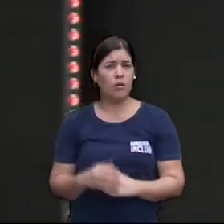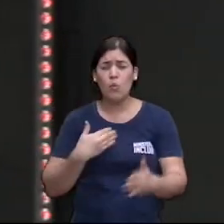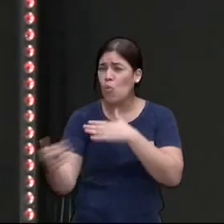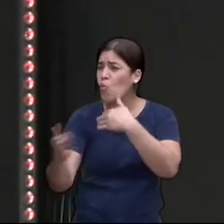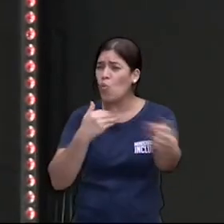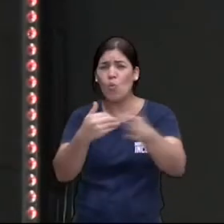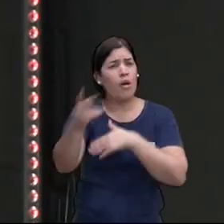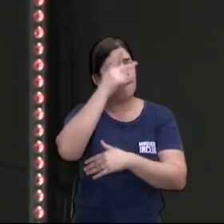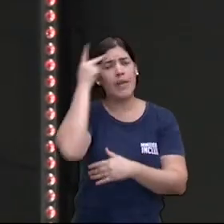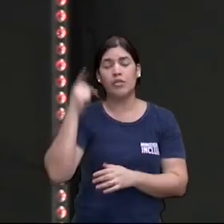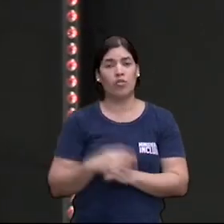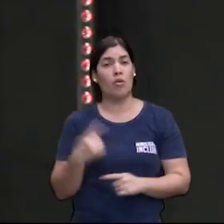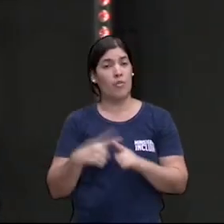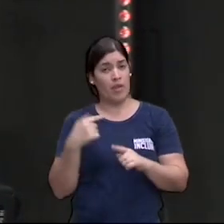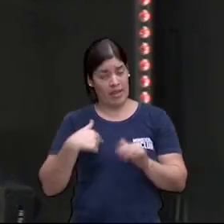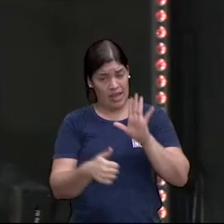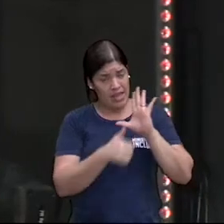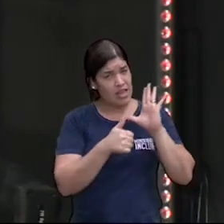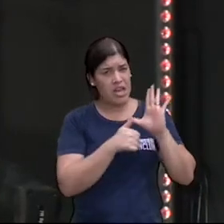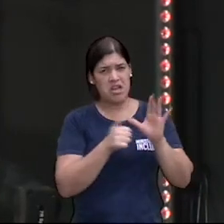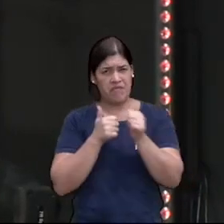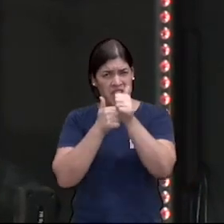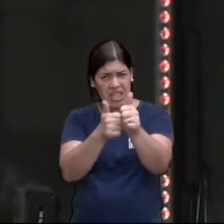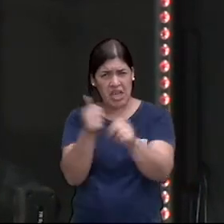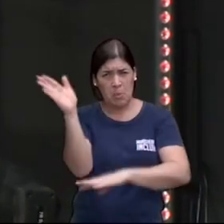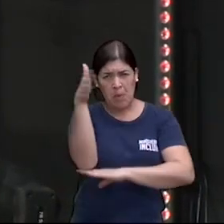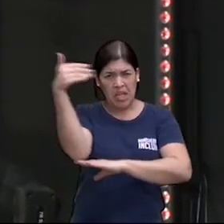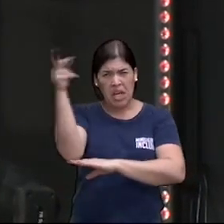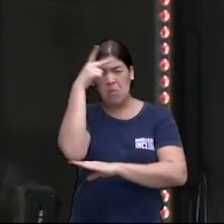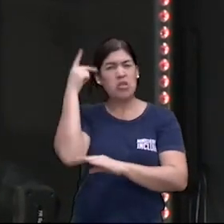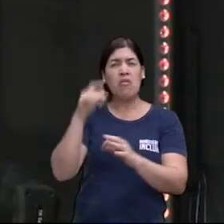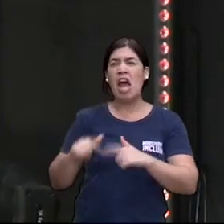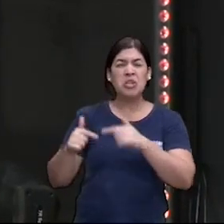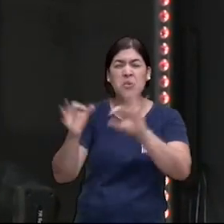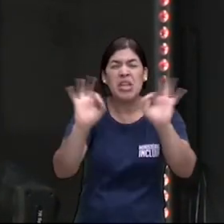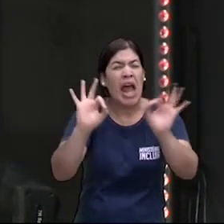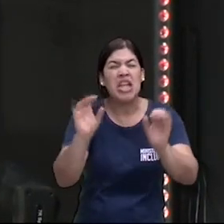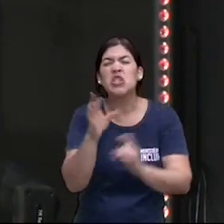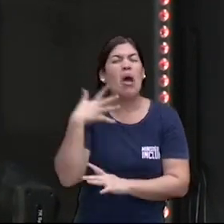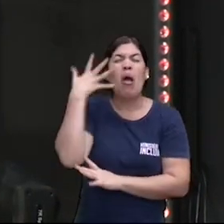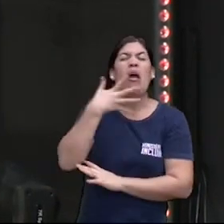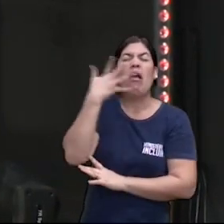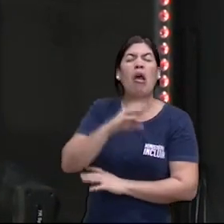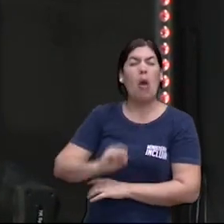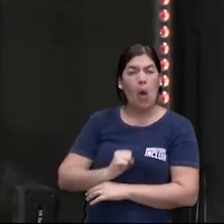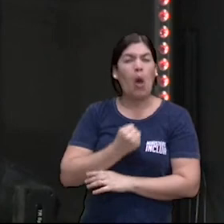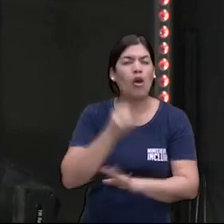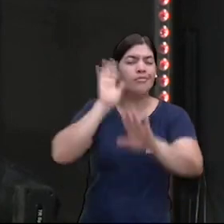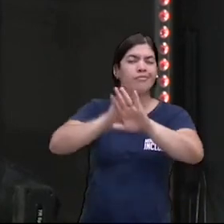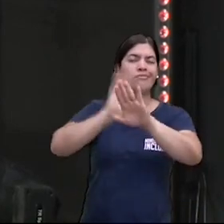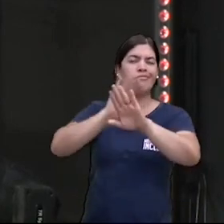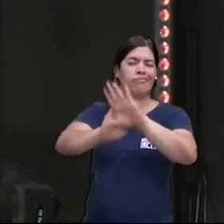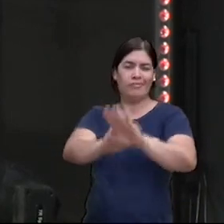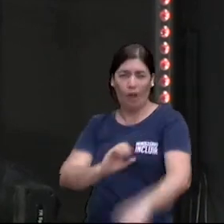porque a igreja não vai seguir as bandeiras dos malditos que não fazem nada por ninguém só discursinho de ódio para separar